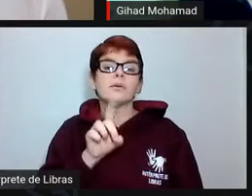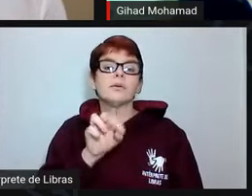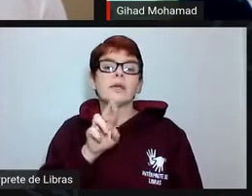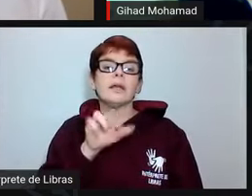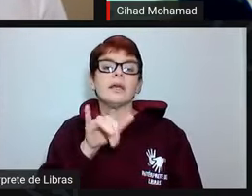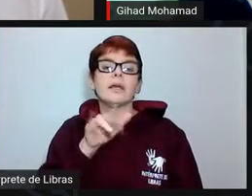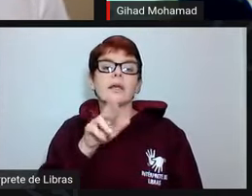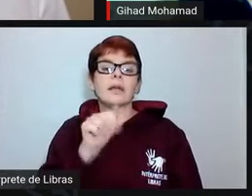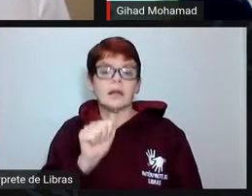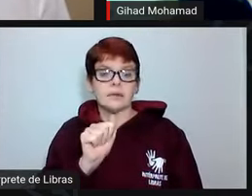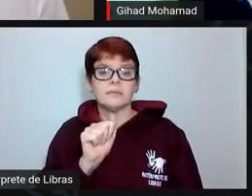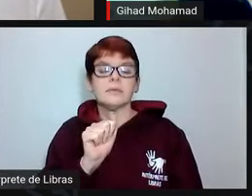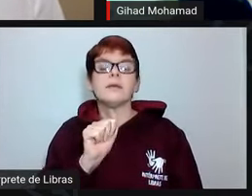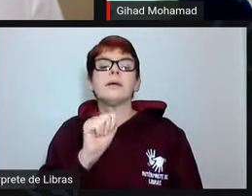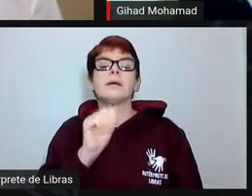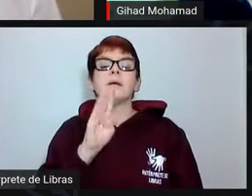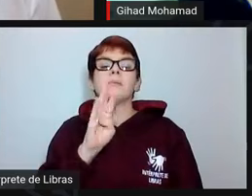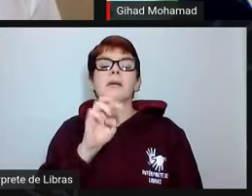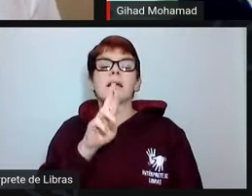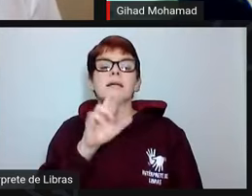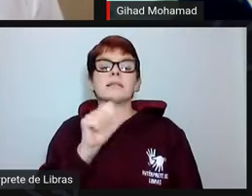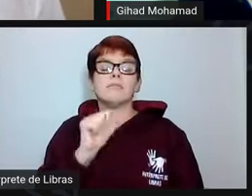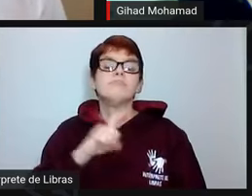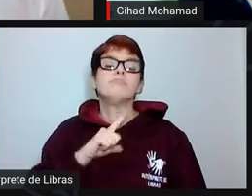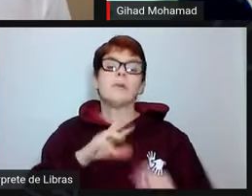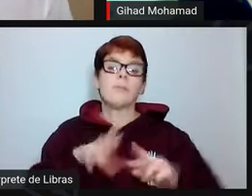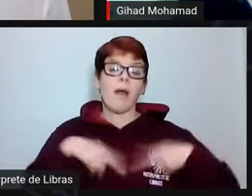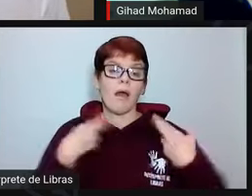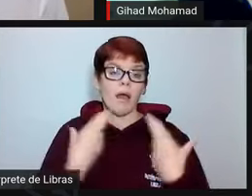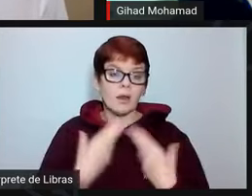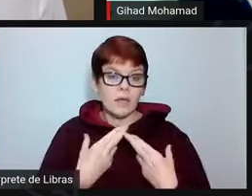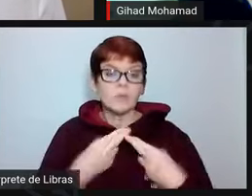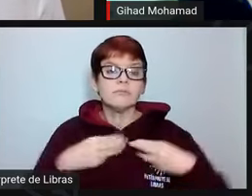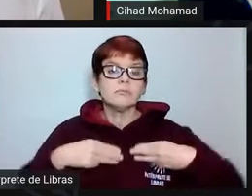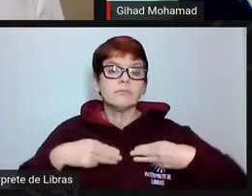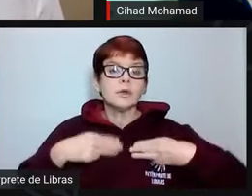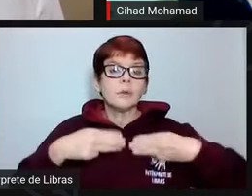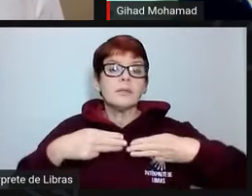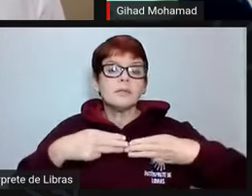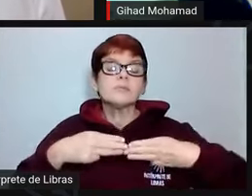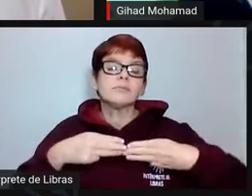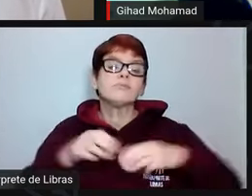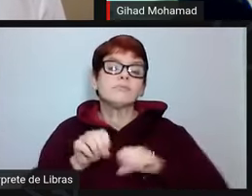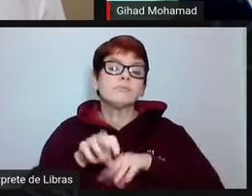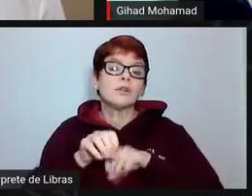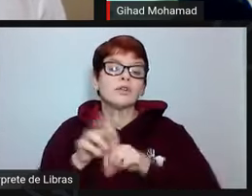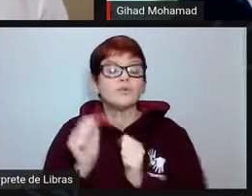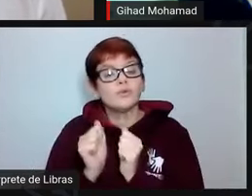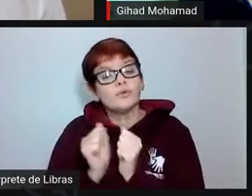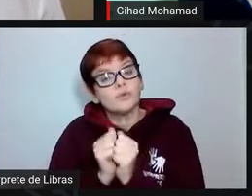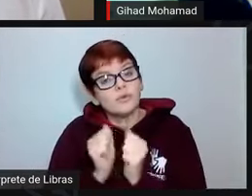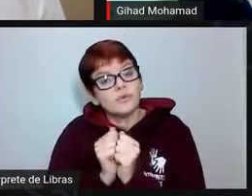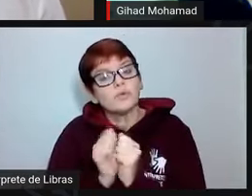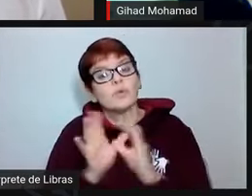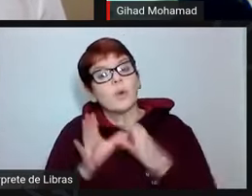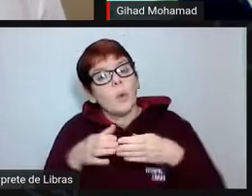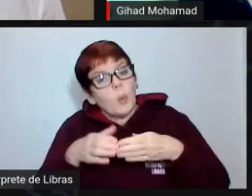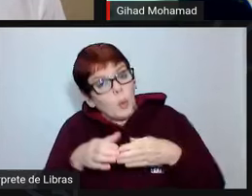teria uma reunião com o Ministro da Educação, junto com o CRUB, com o Conselho